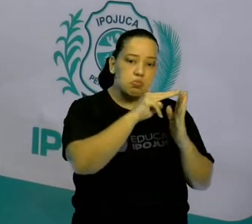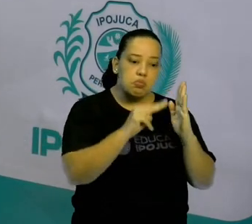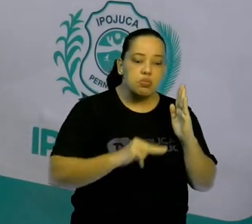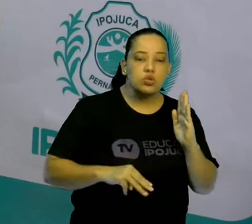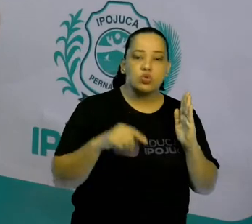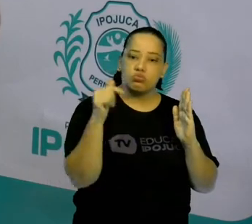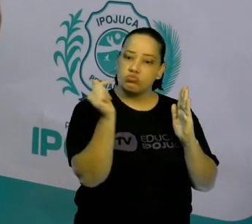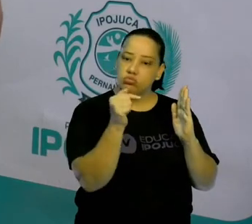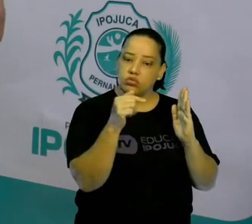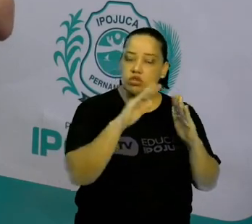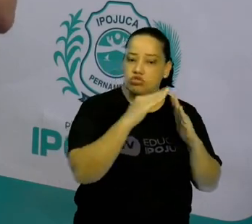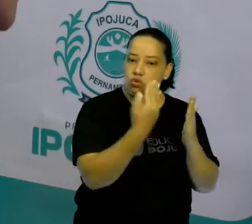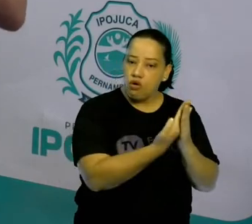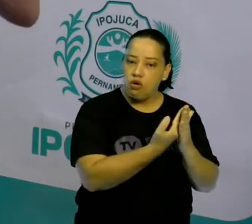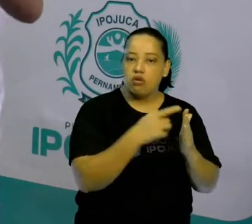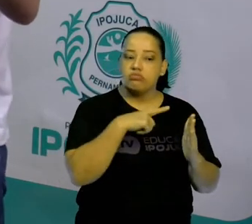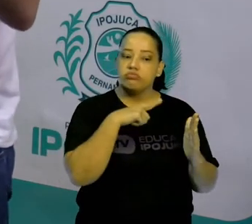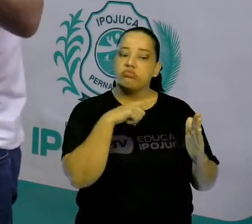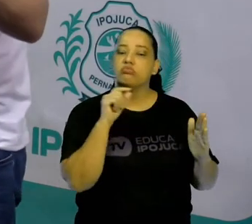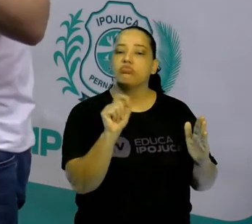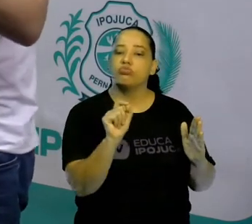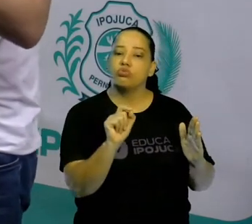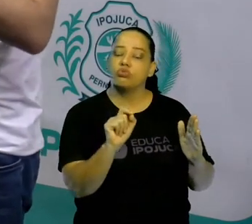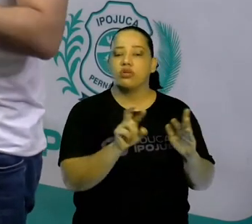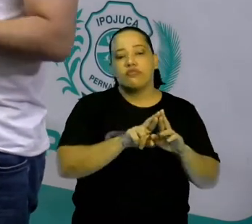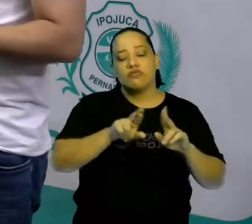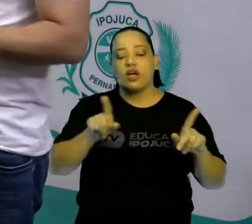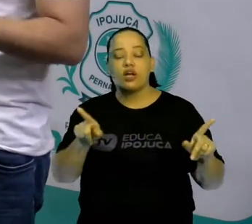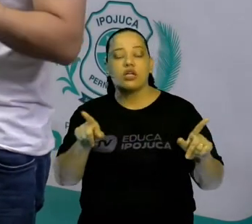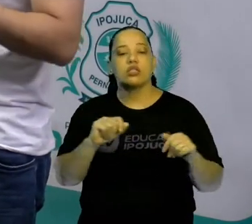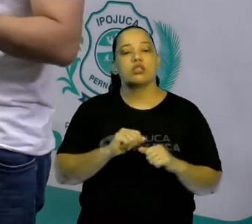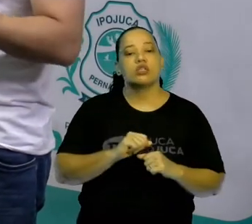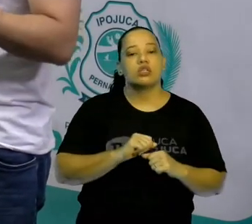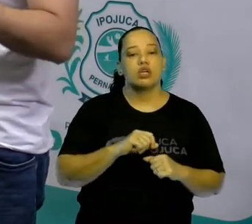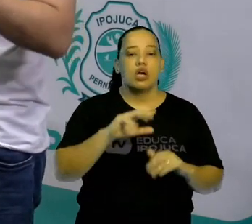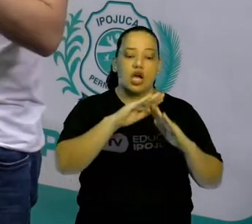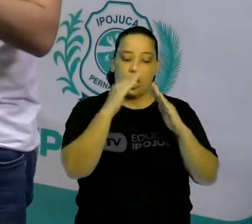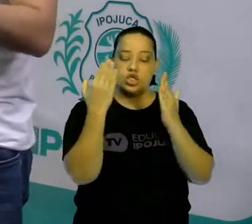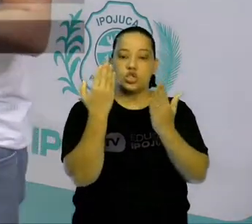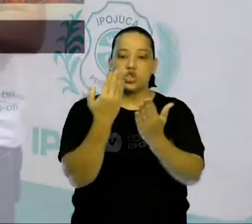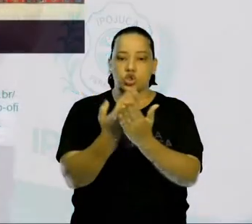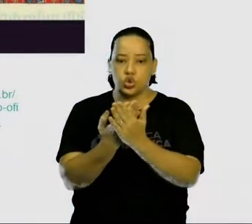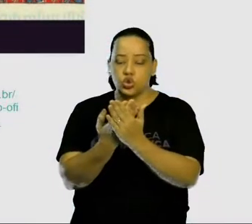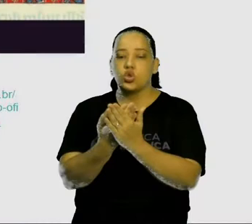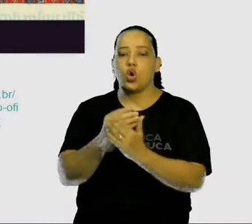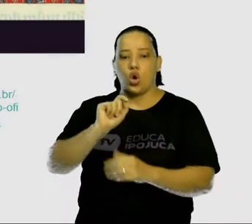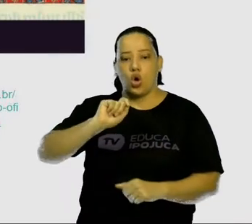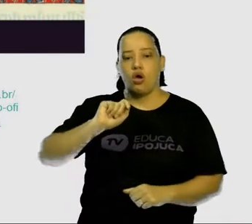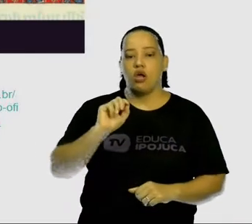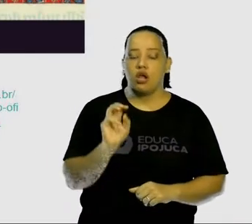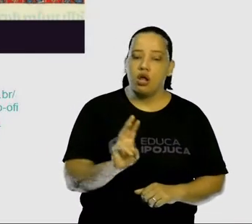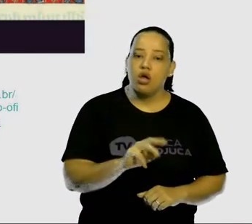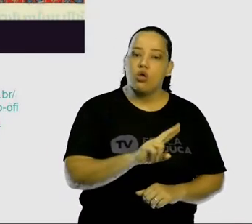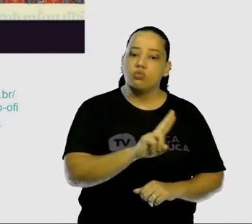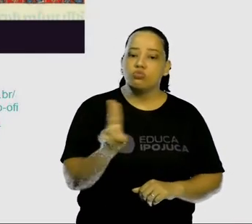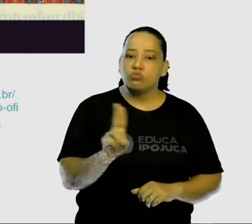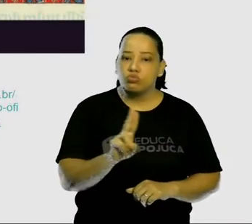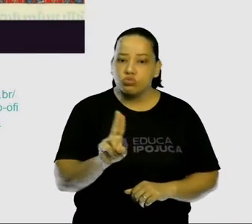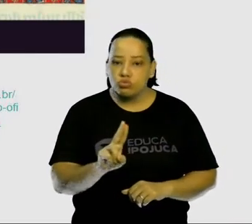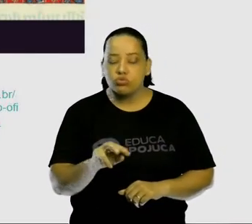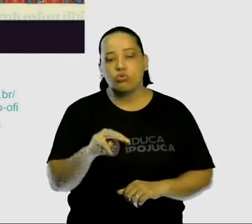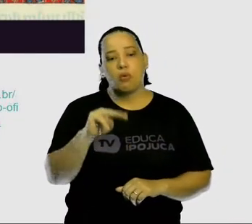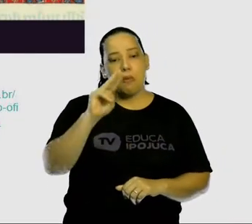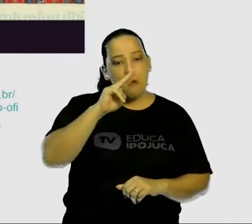da escola metódica, vem uma abordagem diferente, que foi a escola do marxismo, também chamada de materialismo